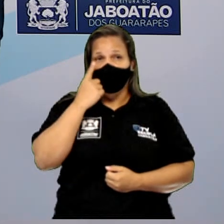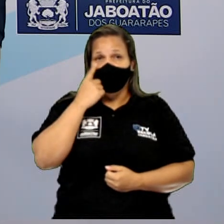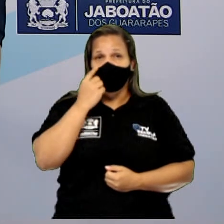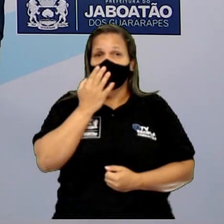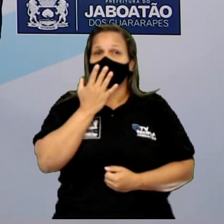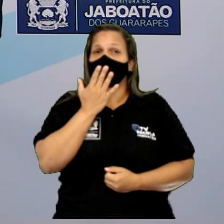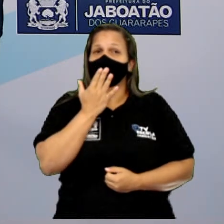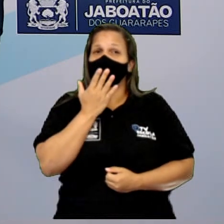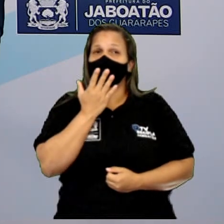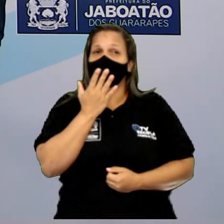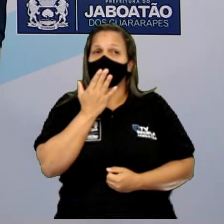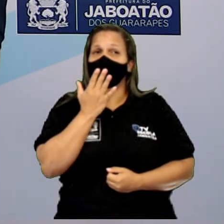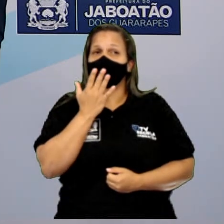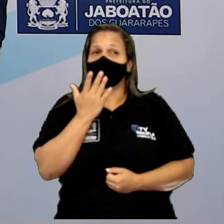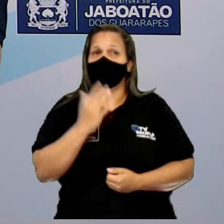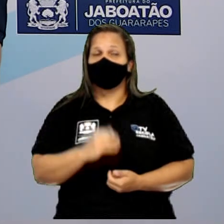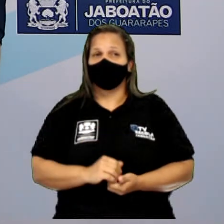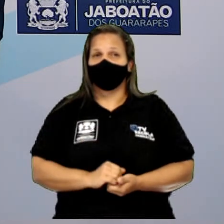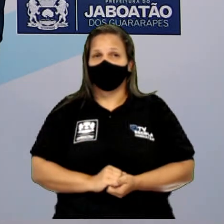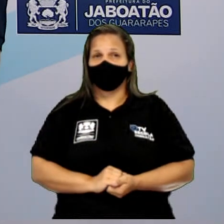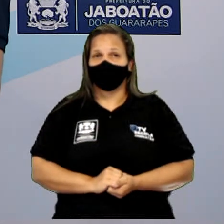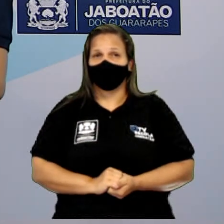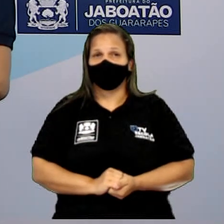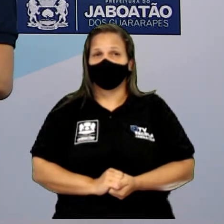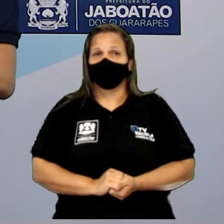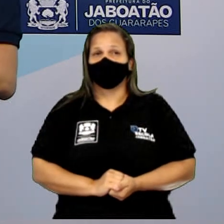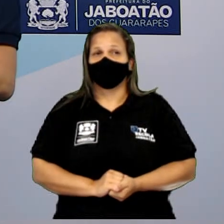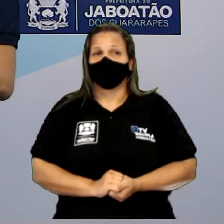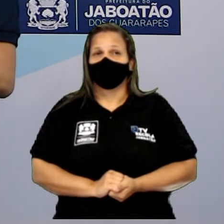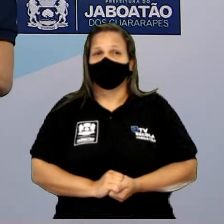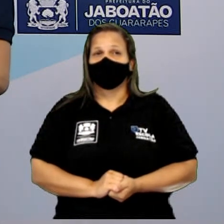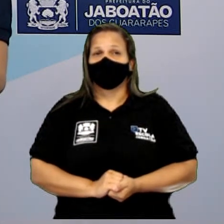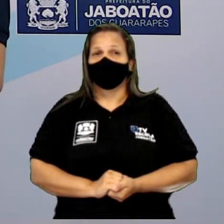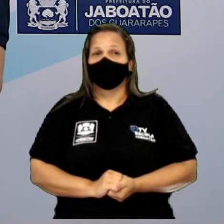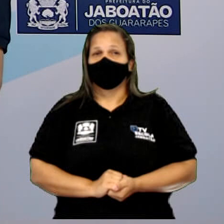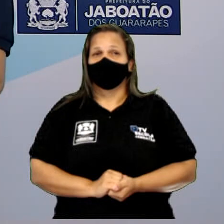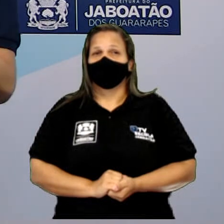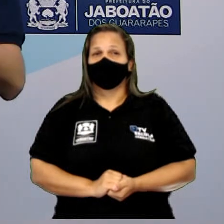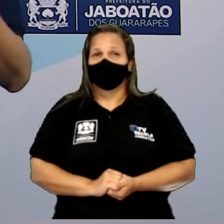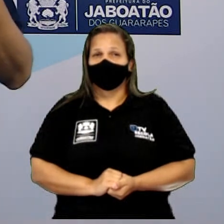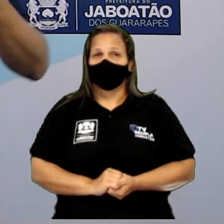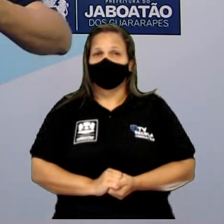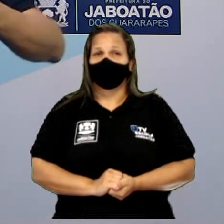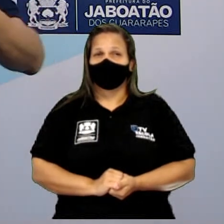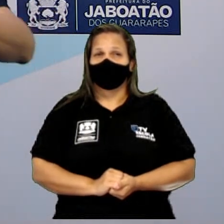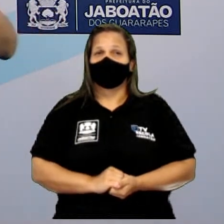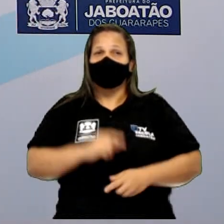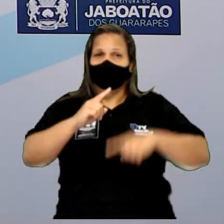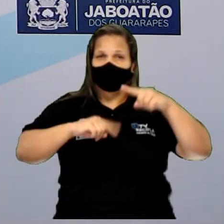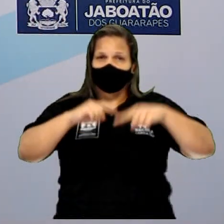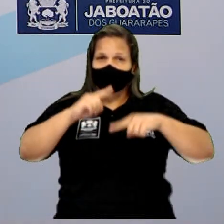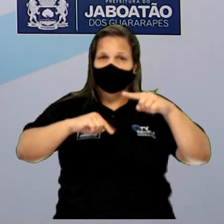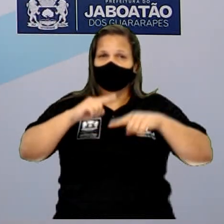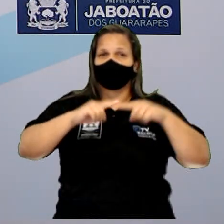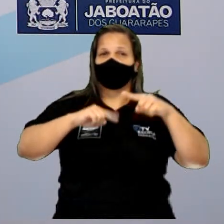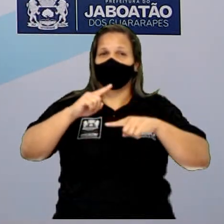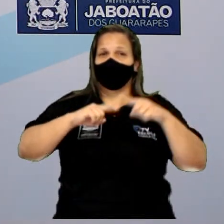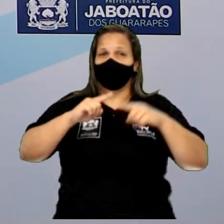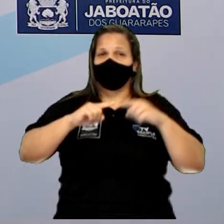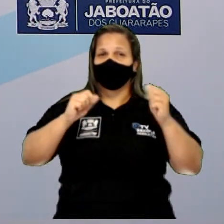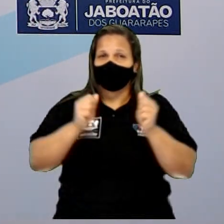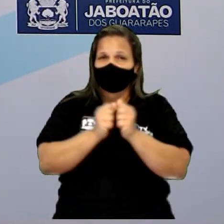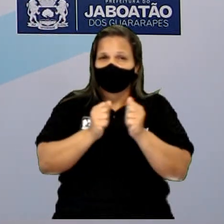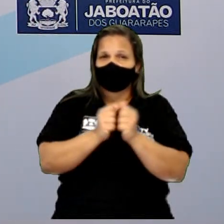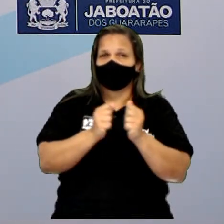manganês, né? Dentre outras substâncias ligadas a alguns outros materiais, como por exemplo,